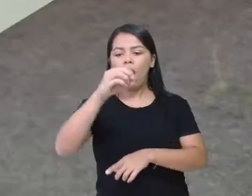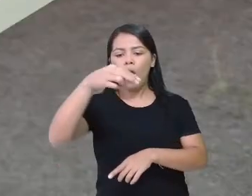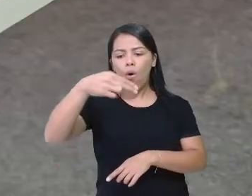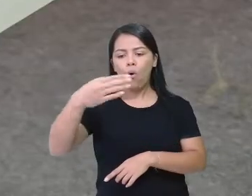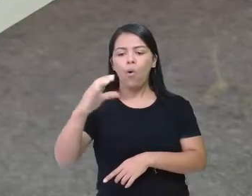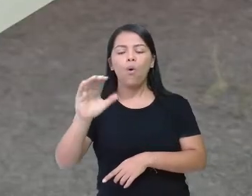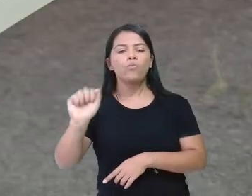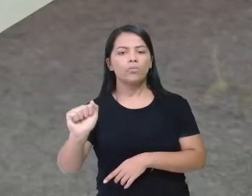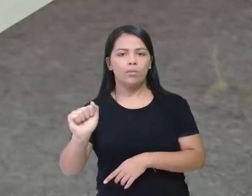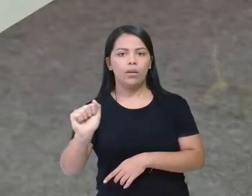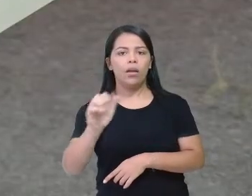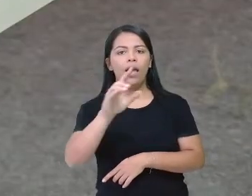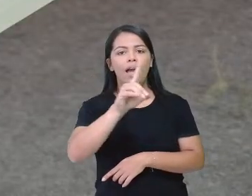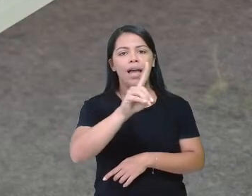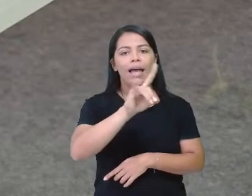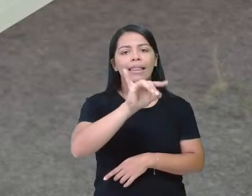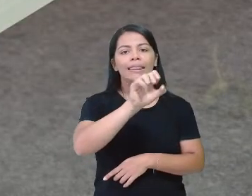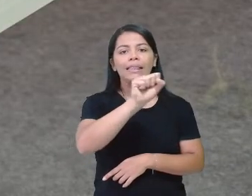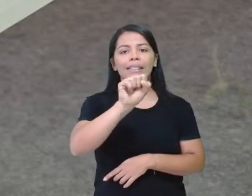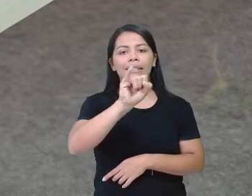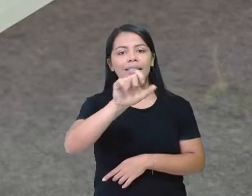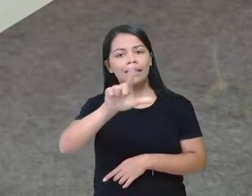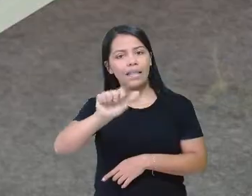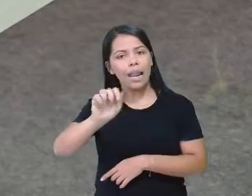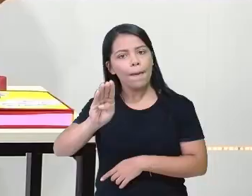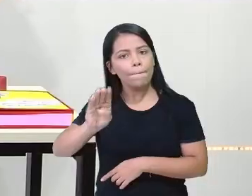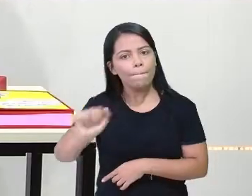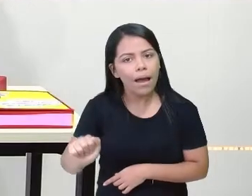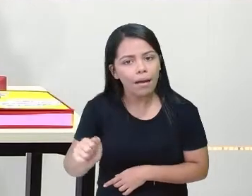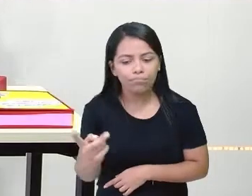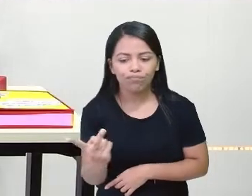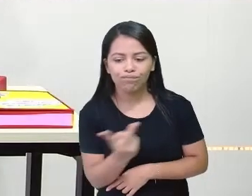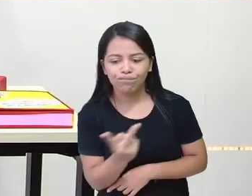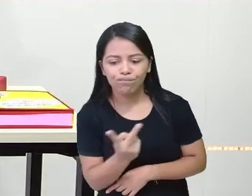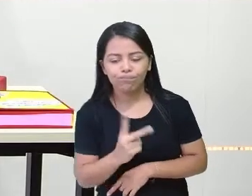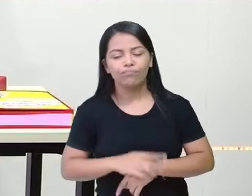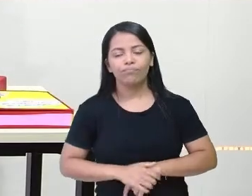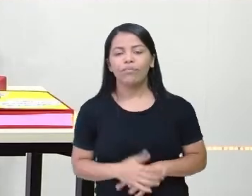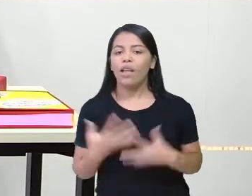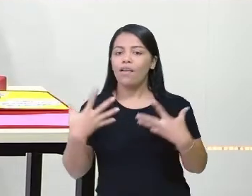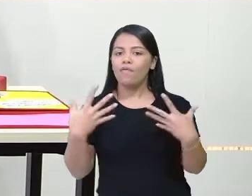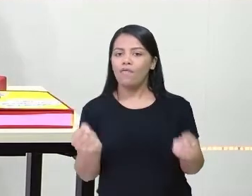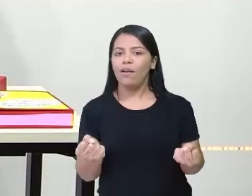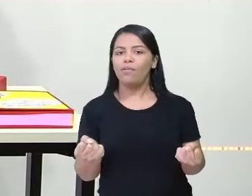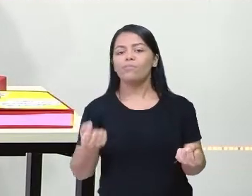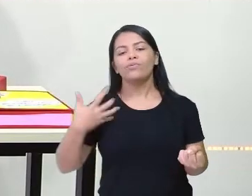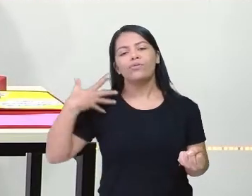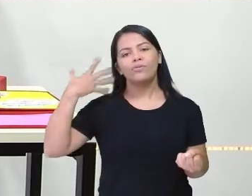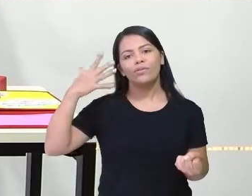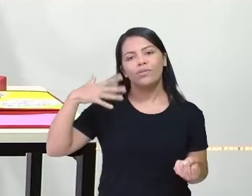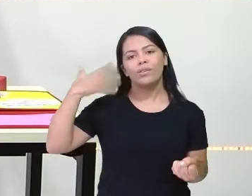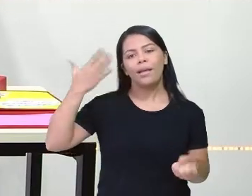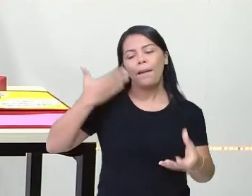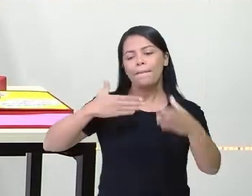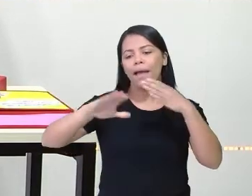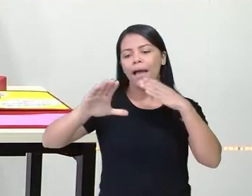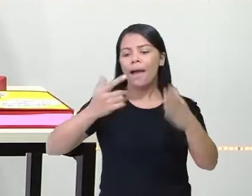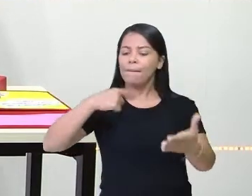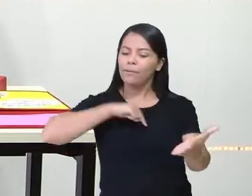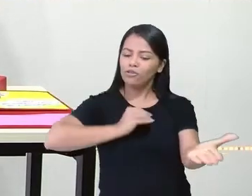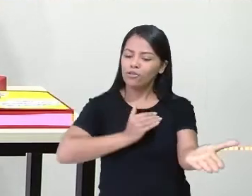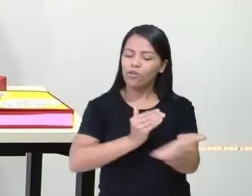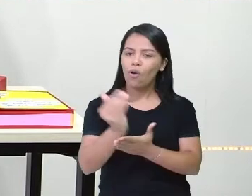sílabas. Mas vamos lá que agora eu vou começar, tá certo? Vamos cantar a musigazinha para a gente começar esse conto.